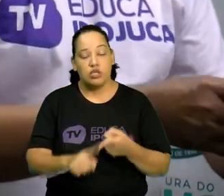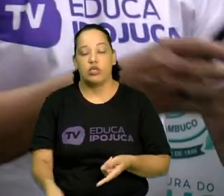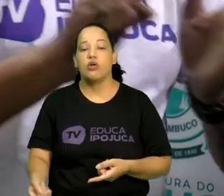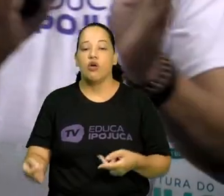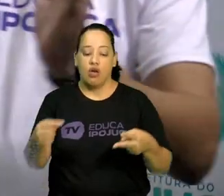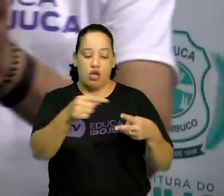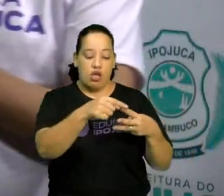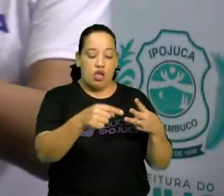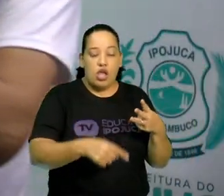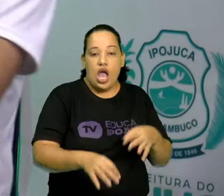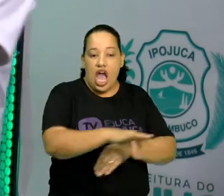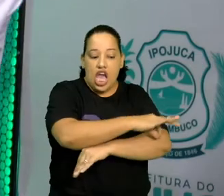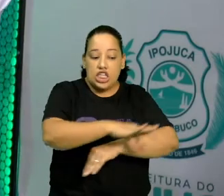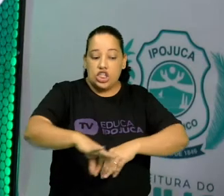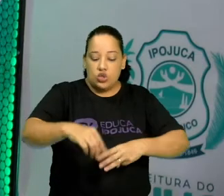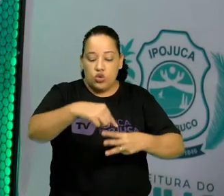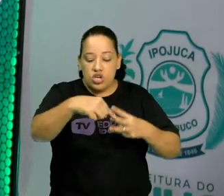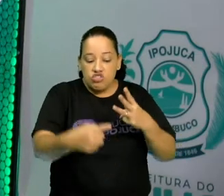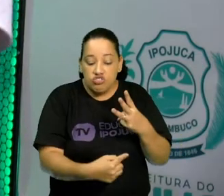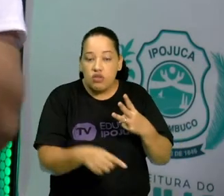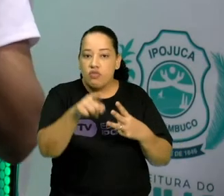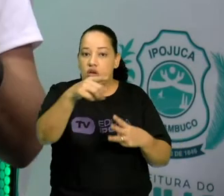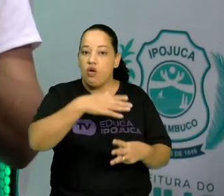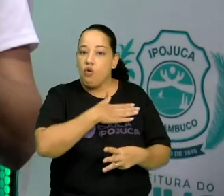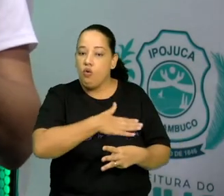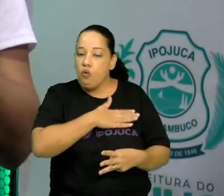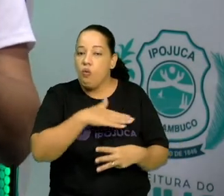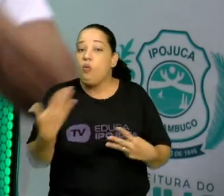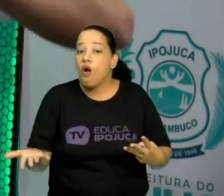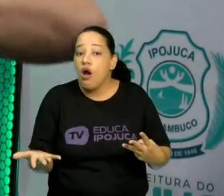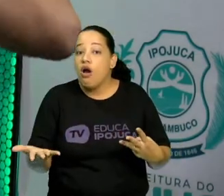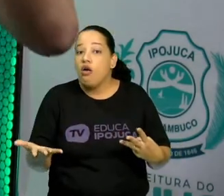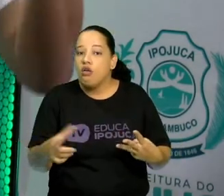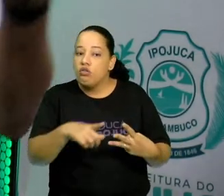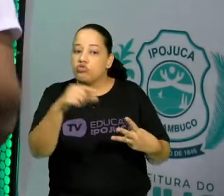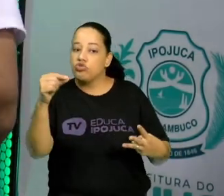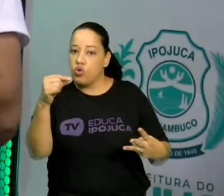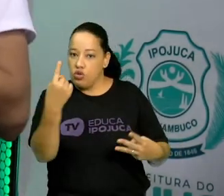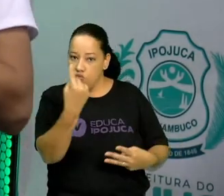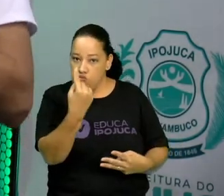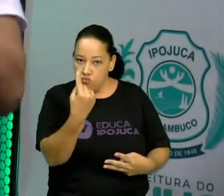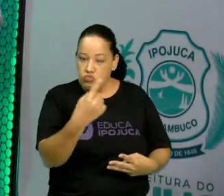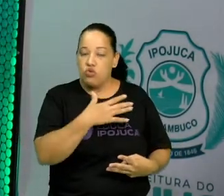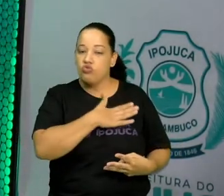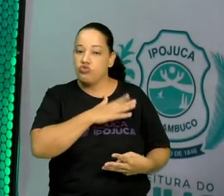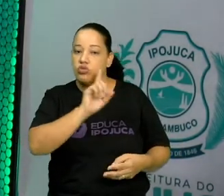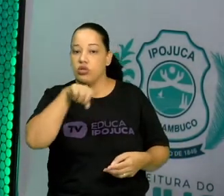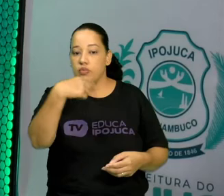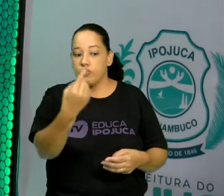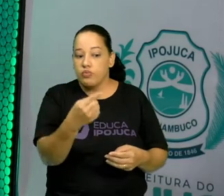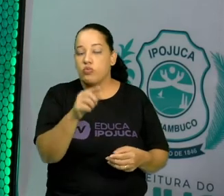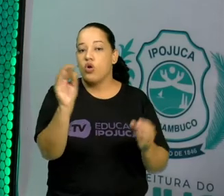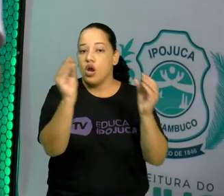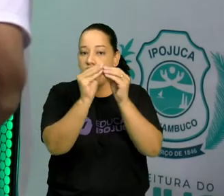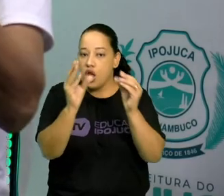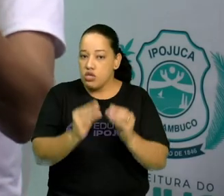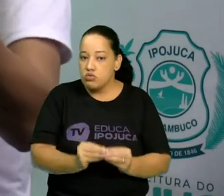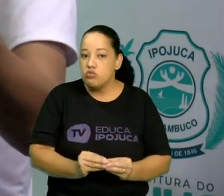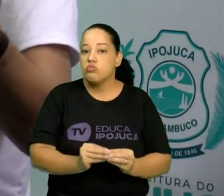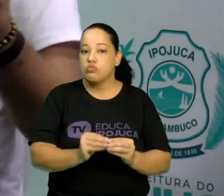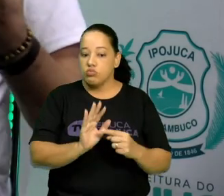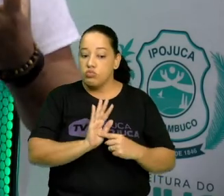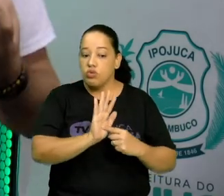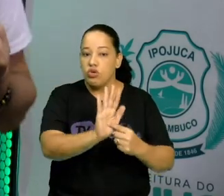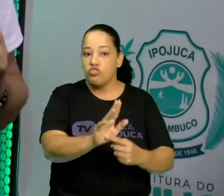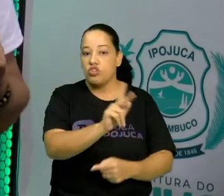civil, a religiosa ou a militar? E por quê? E depois fazer um resumo da aula e pegar essas duas coisas, mostrar para o seu